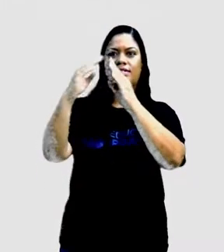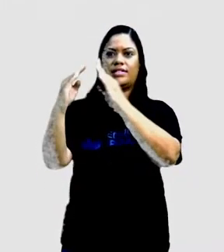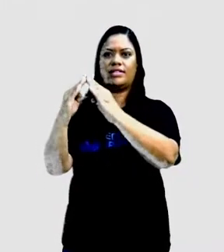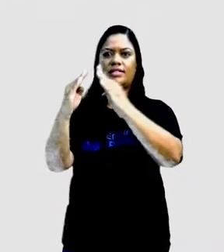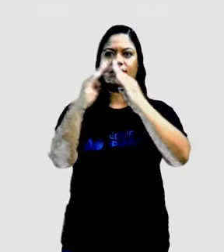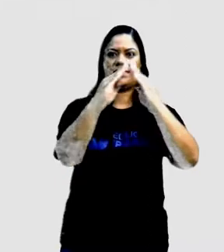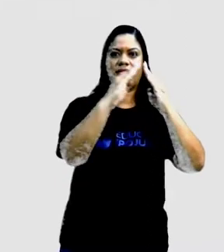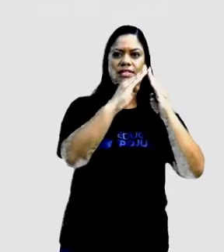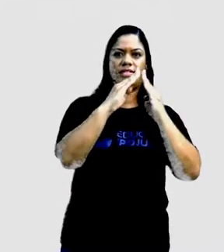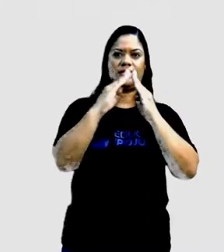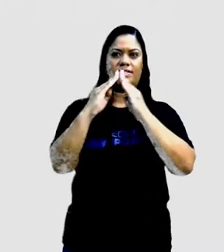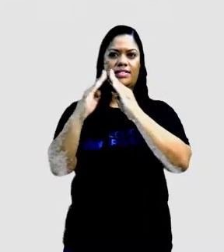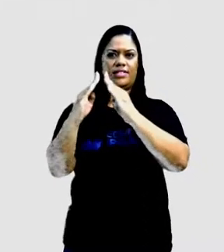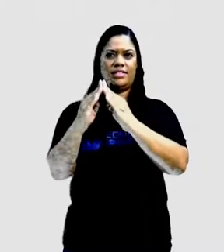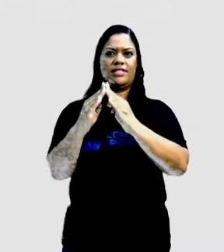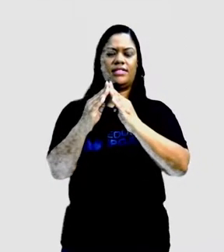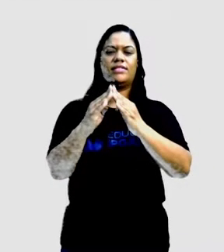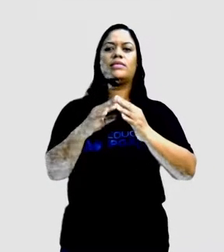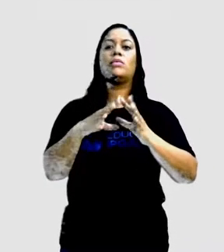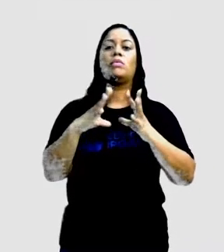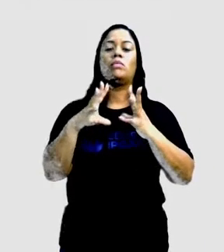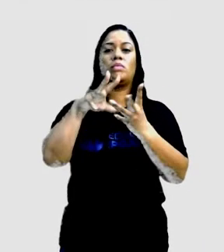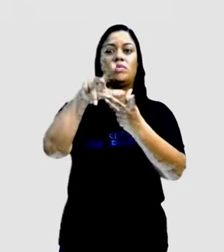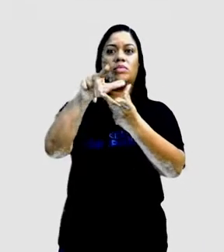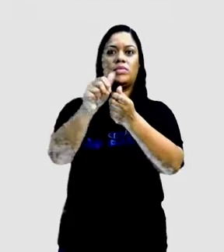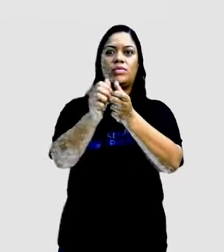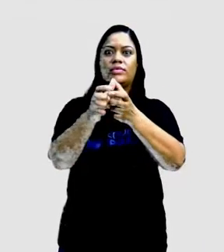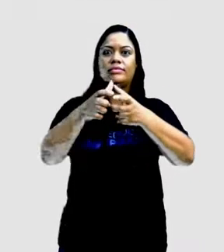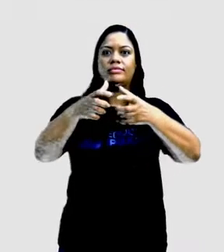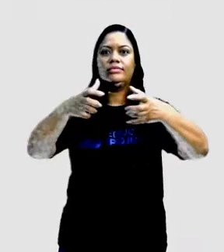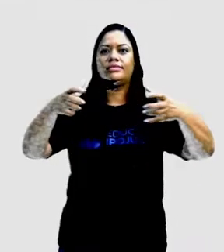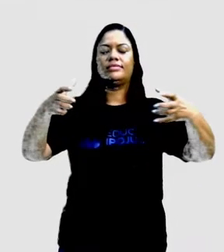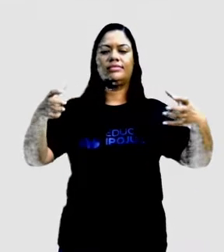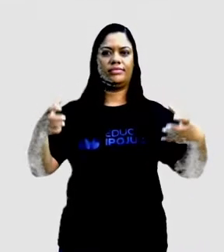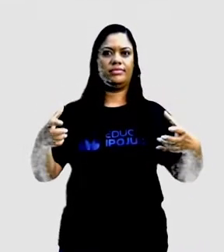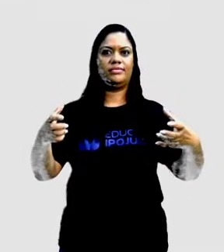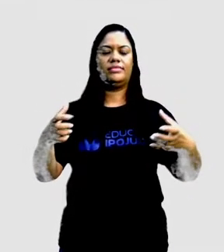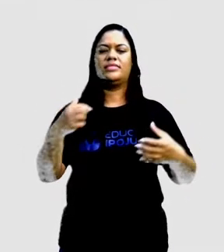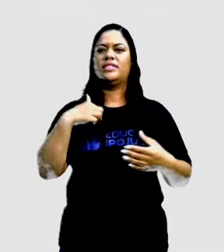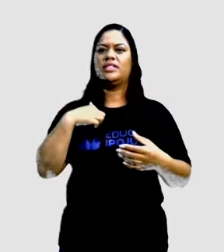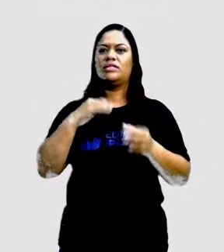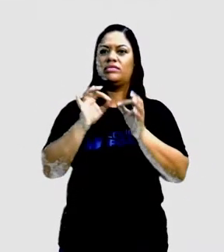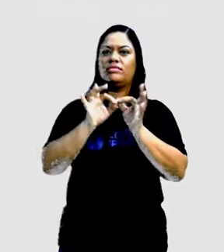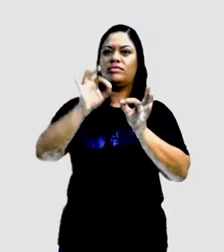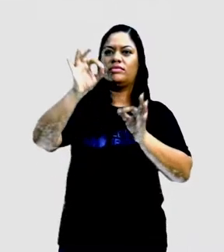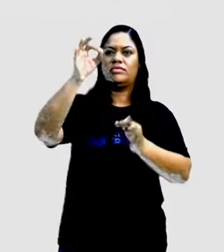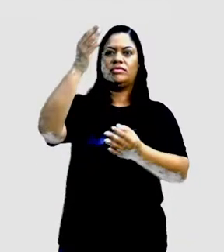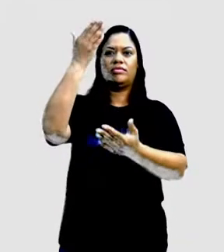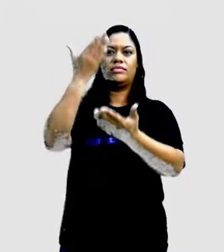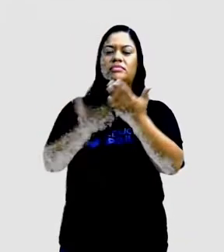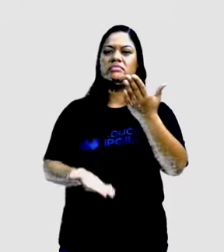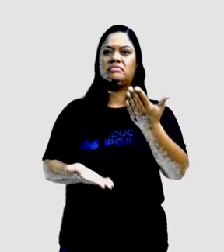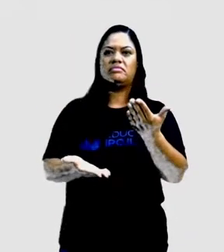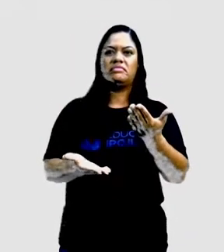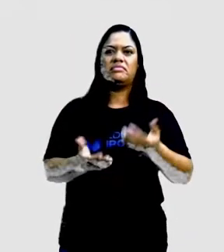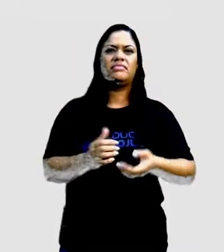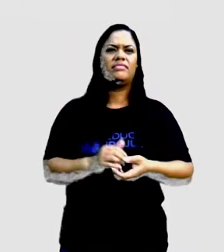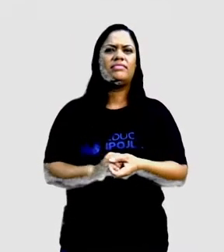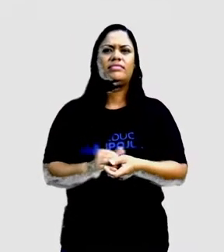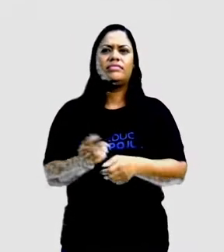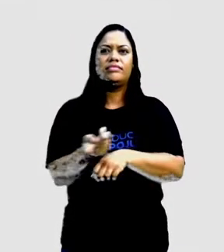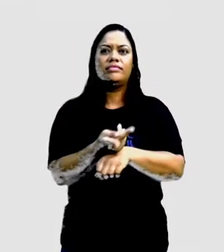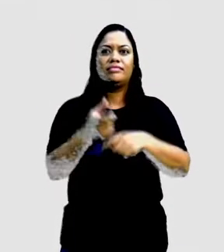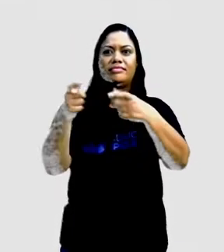Fica cismando como é vasto o mundo. Eu que de longe venho perdido, sem pouso fixo, a triste sina.